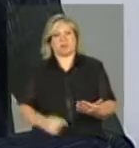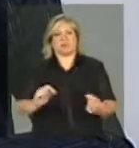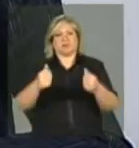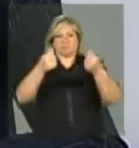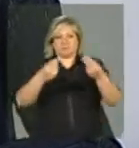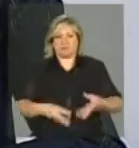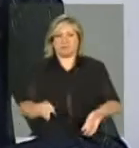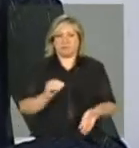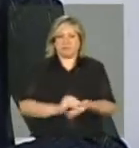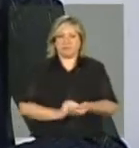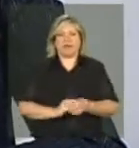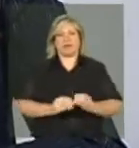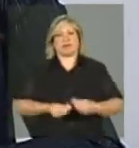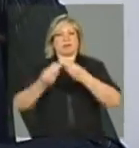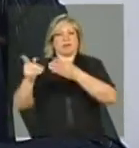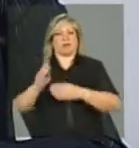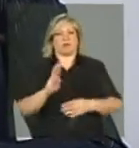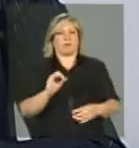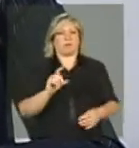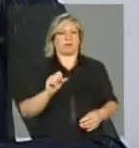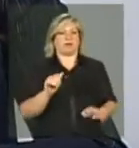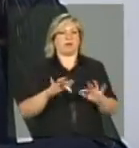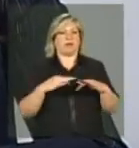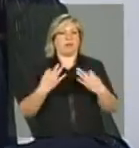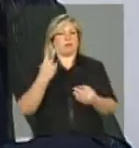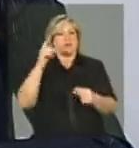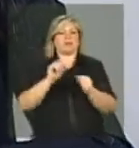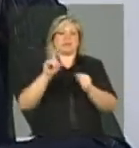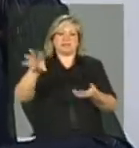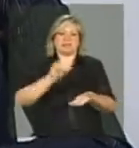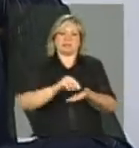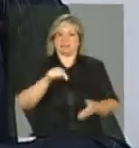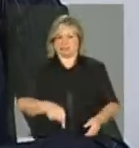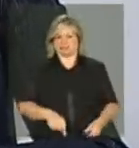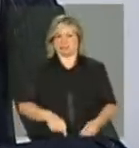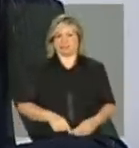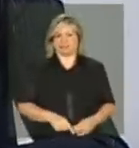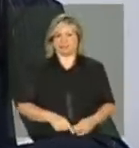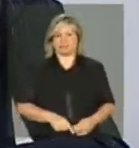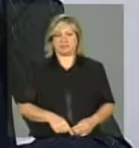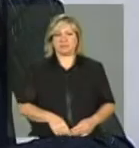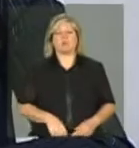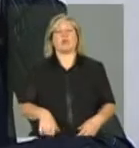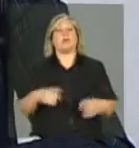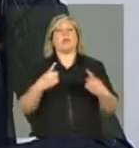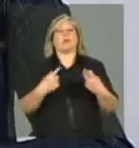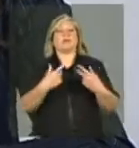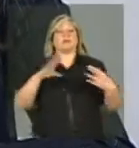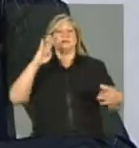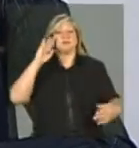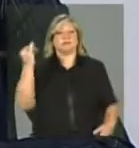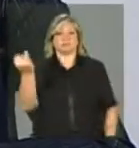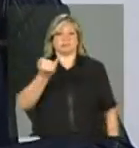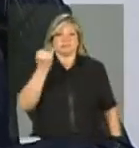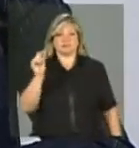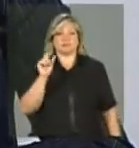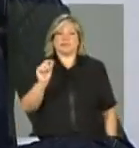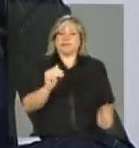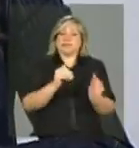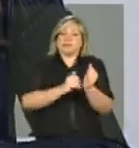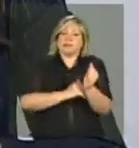a inserção. E uma das questões principais que a gente normalmente trabalha nas capacitações é a questão do sigilo.